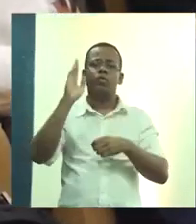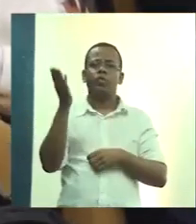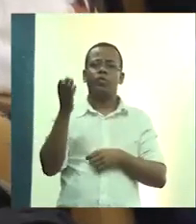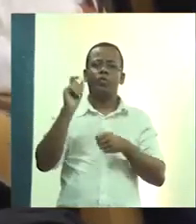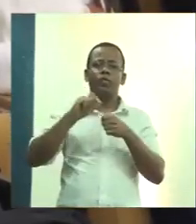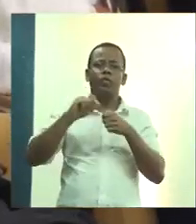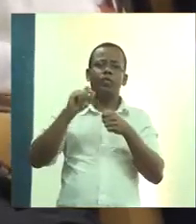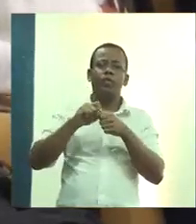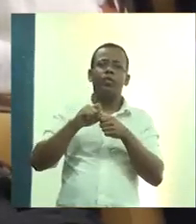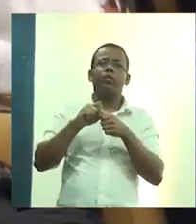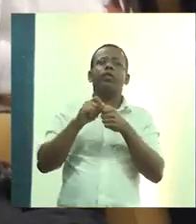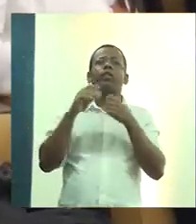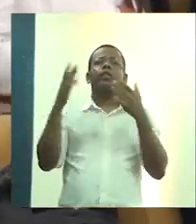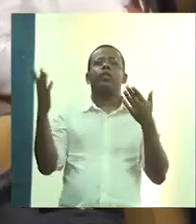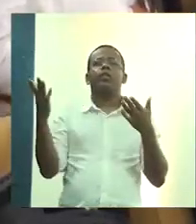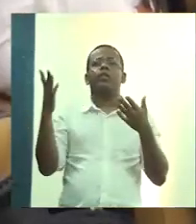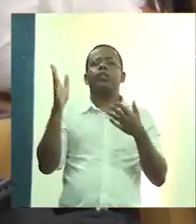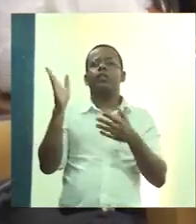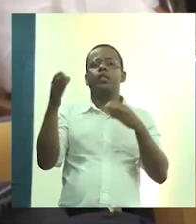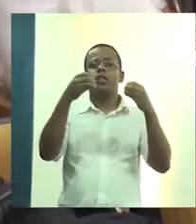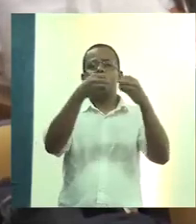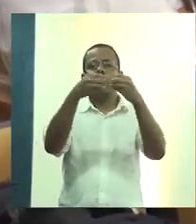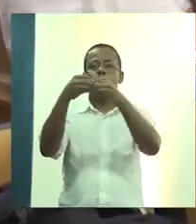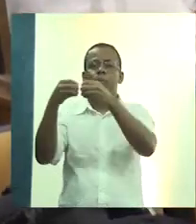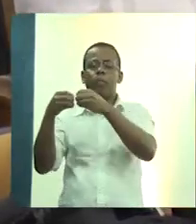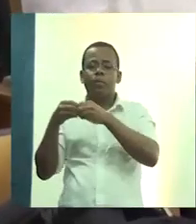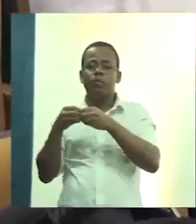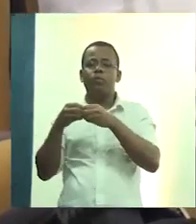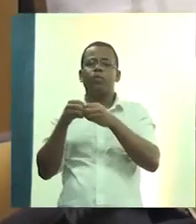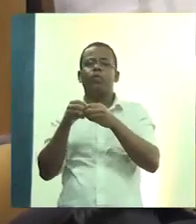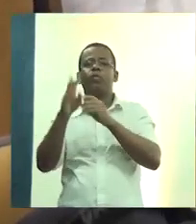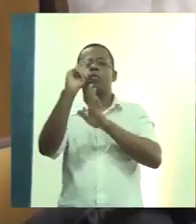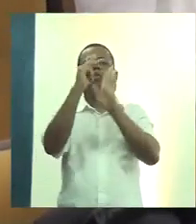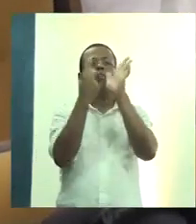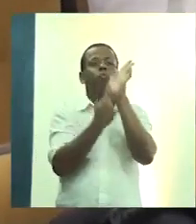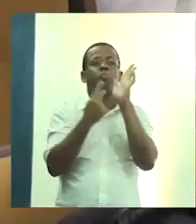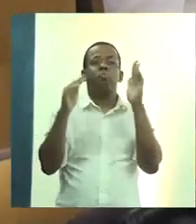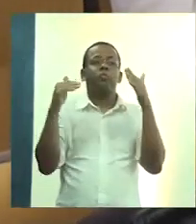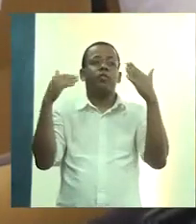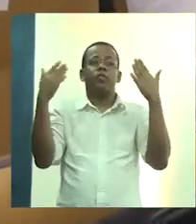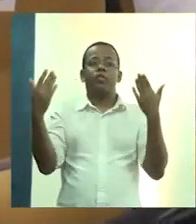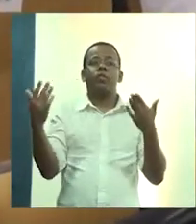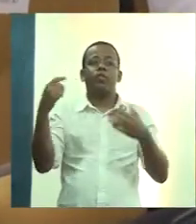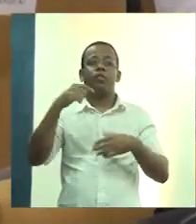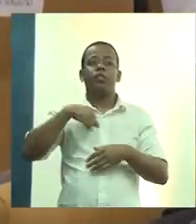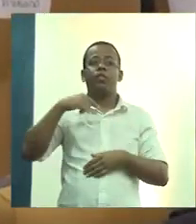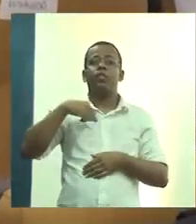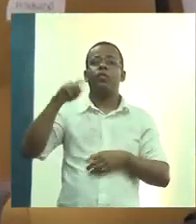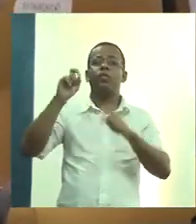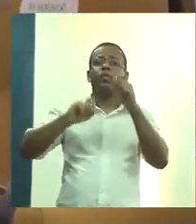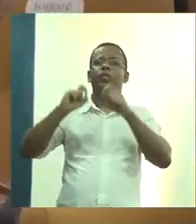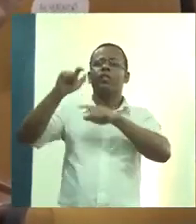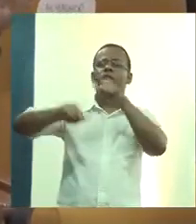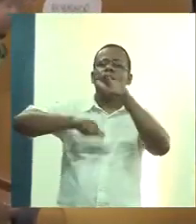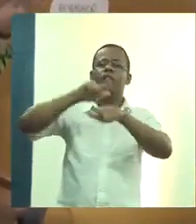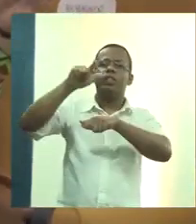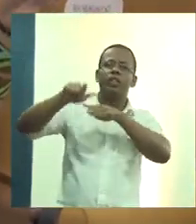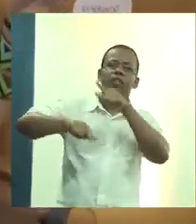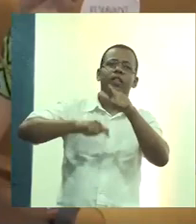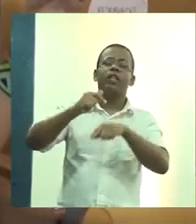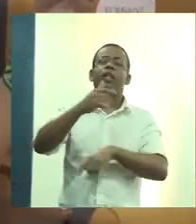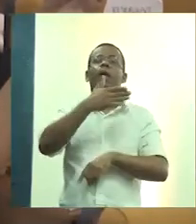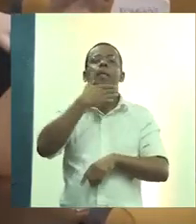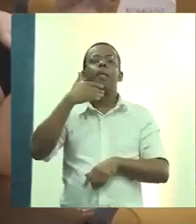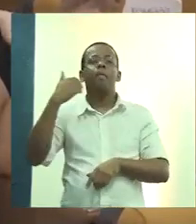aproximou deste projeto. Então, trabalhos de realização de melhorias em